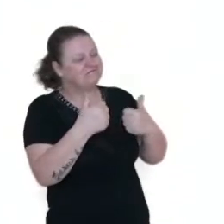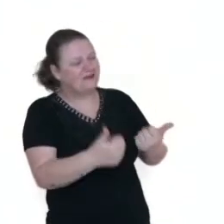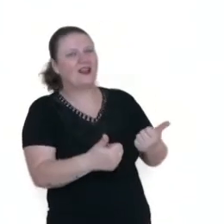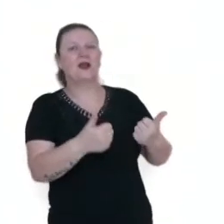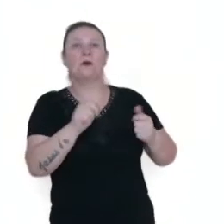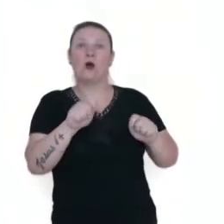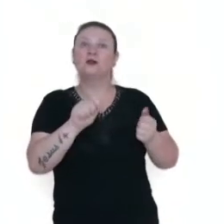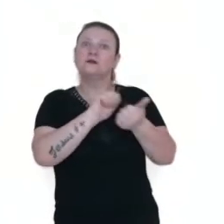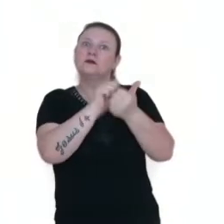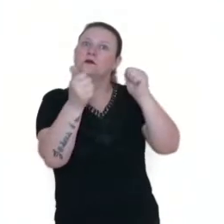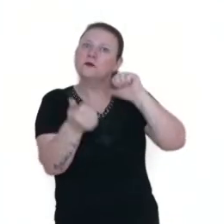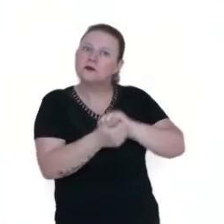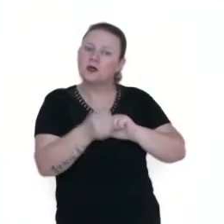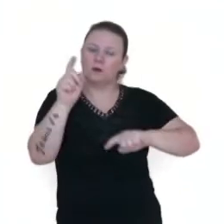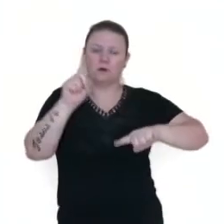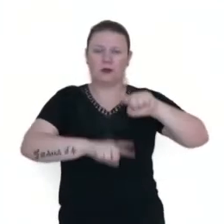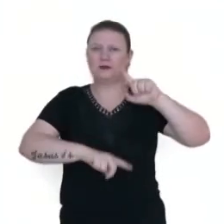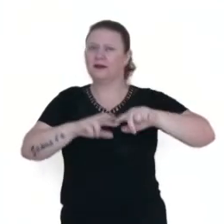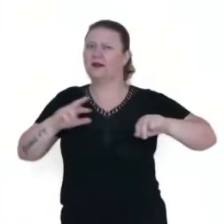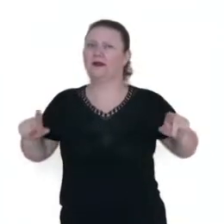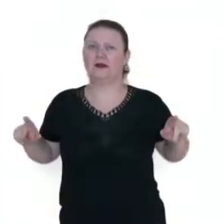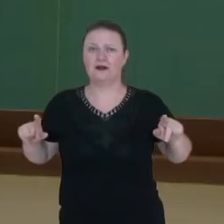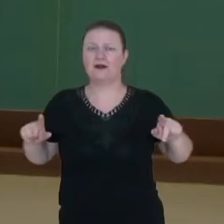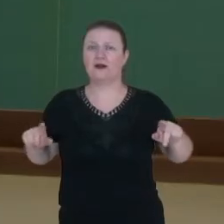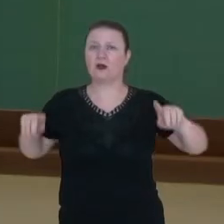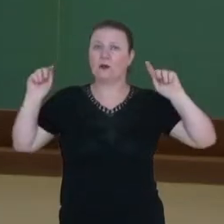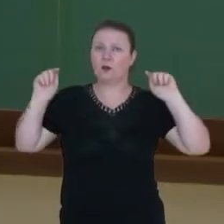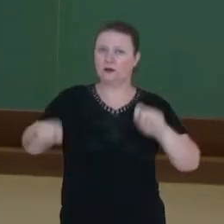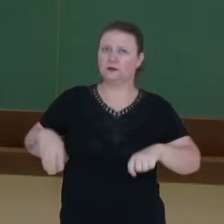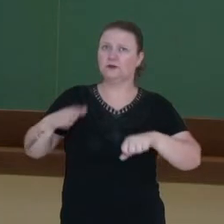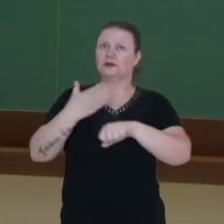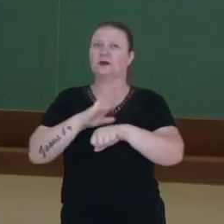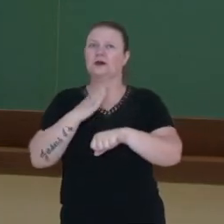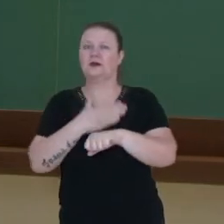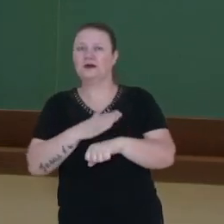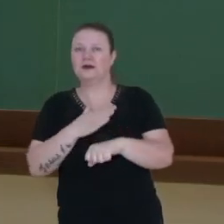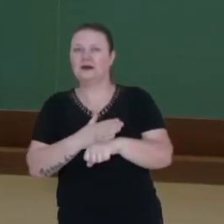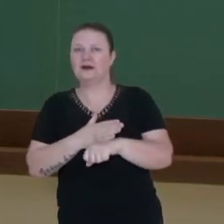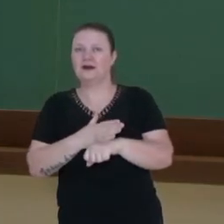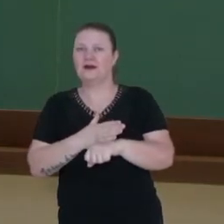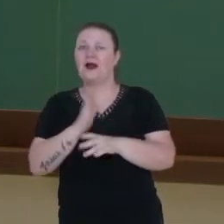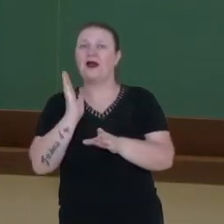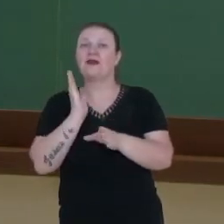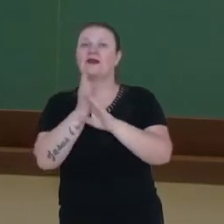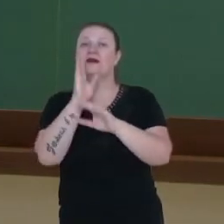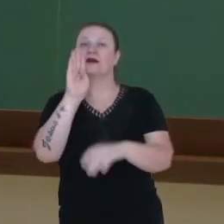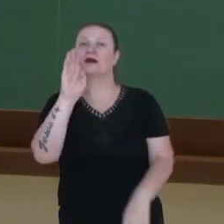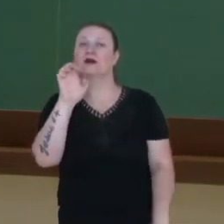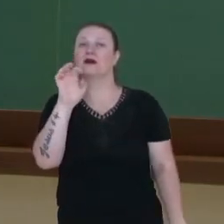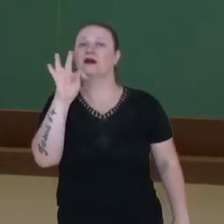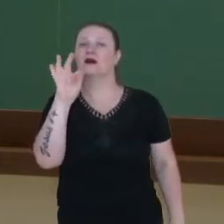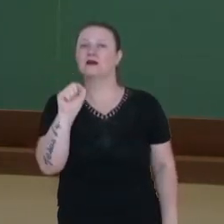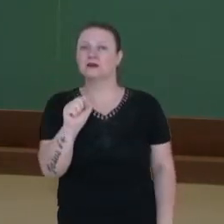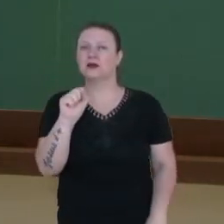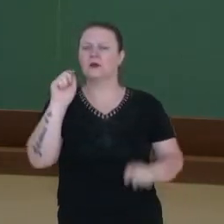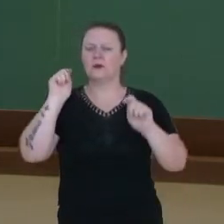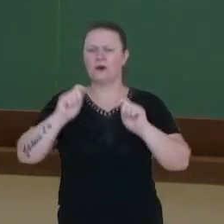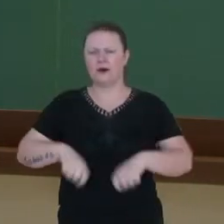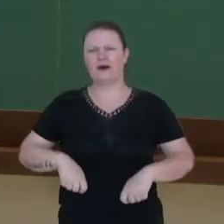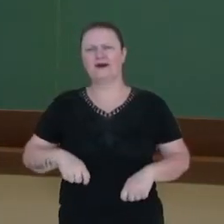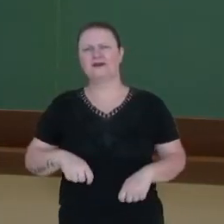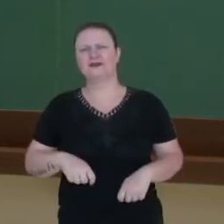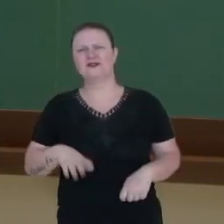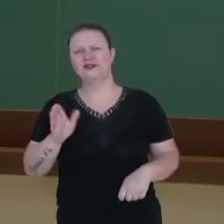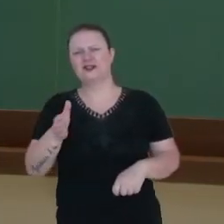material, não precisa de muito, para que nós consigamos, através do Betis, introduzir esses esportes de rebater,